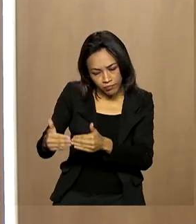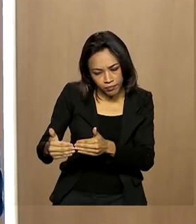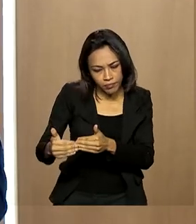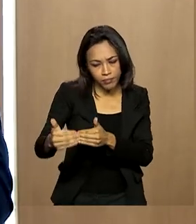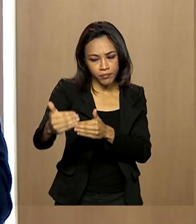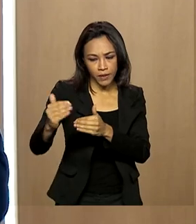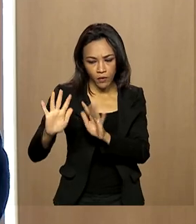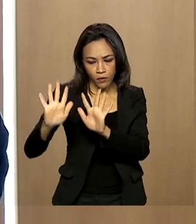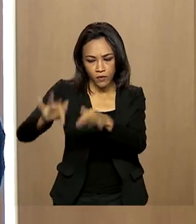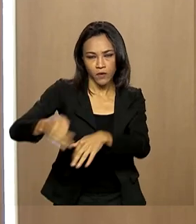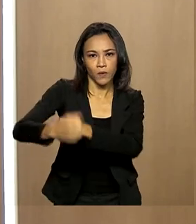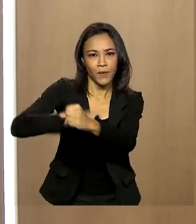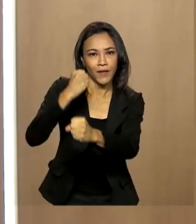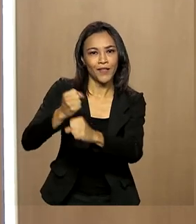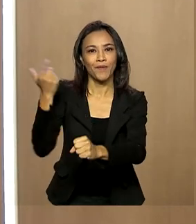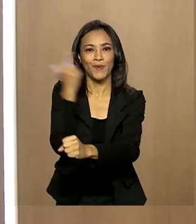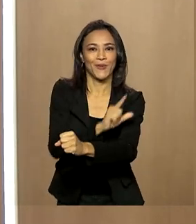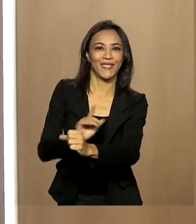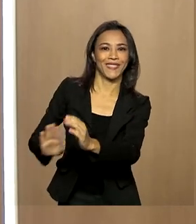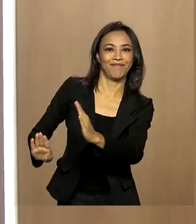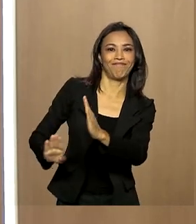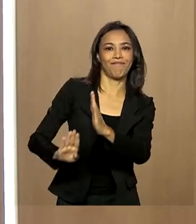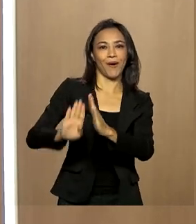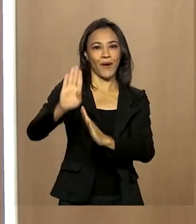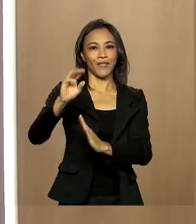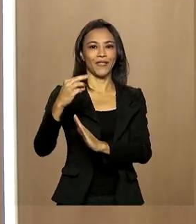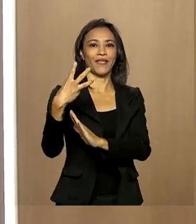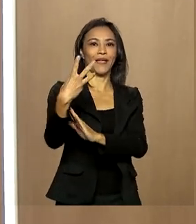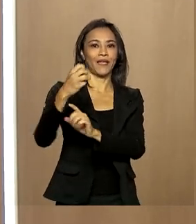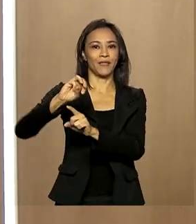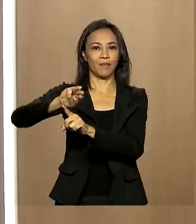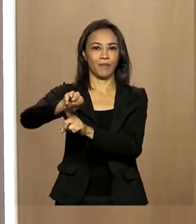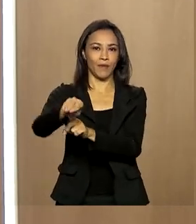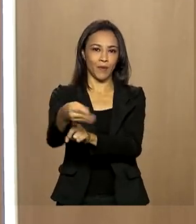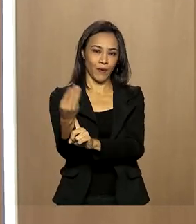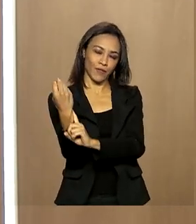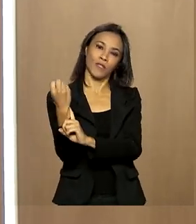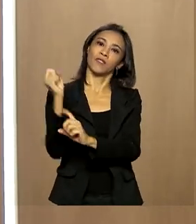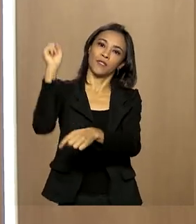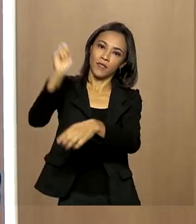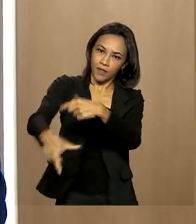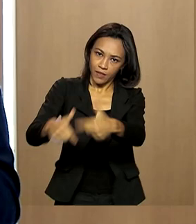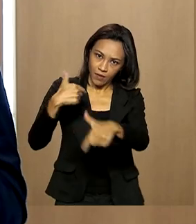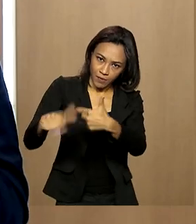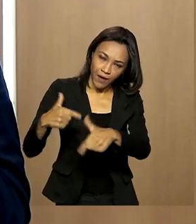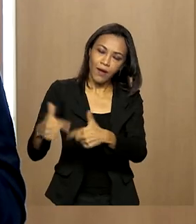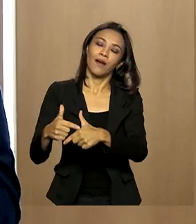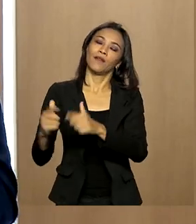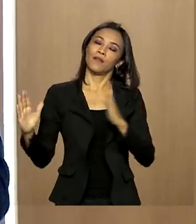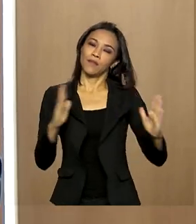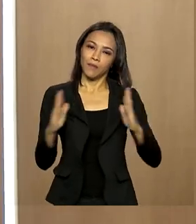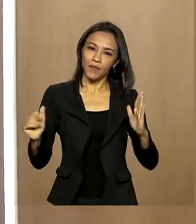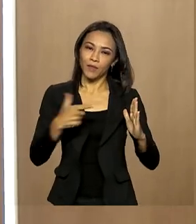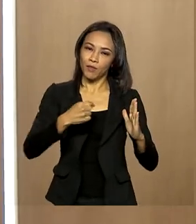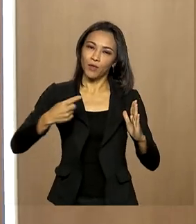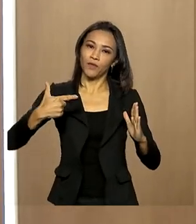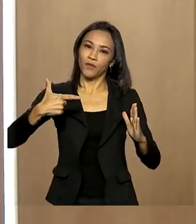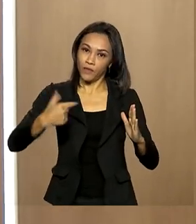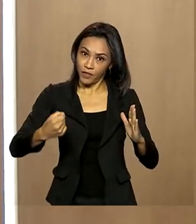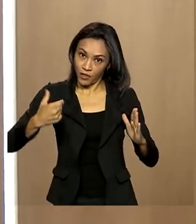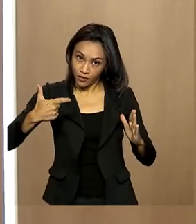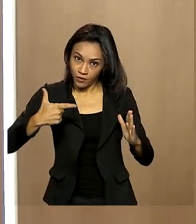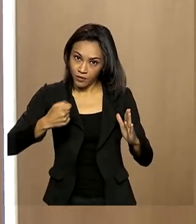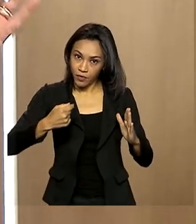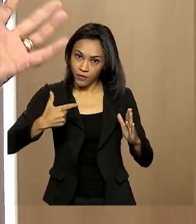chegaremos, então, a ultrapassar a marca de 3 milhões de empregos gerados apenas em 2021. Pode parecer